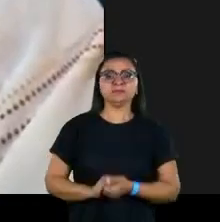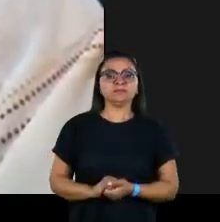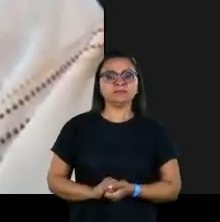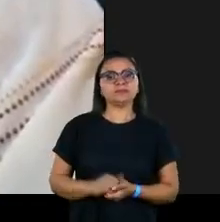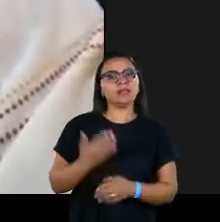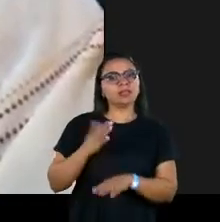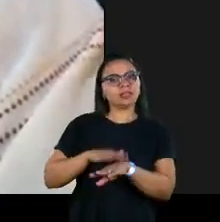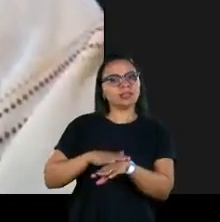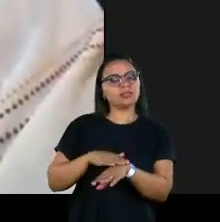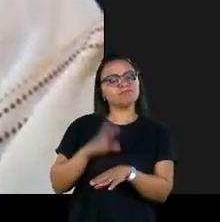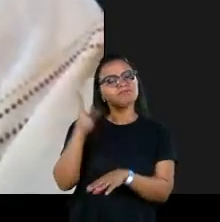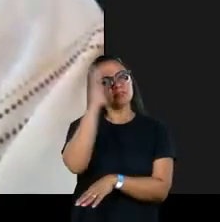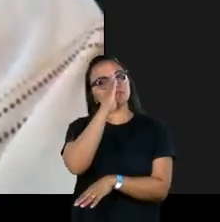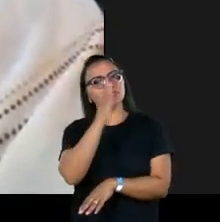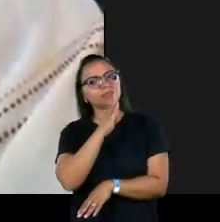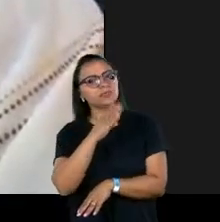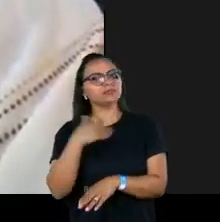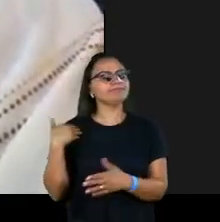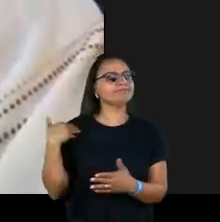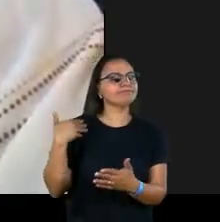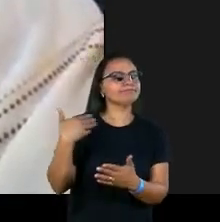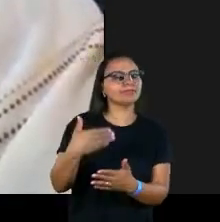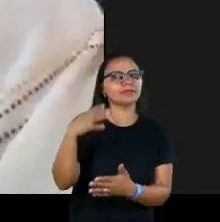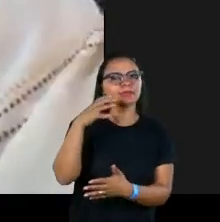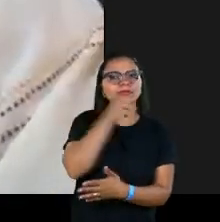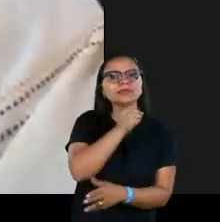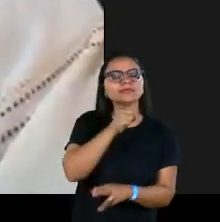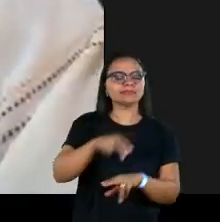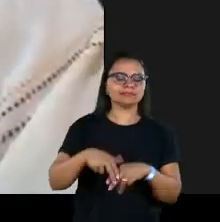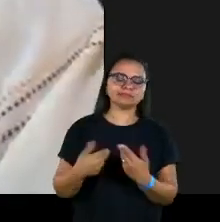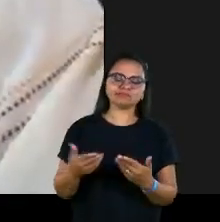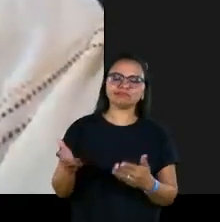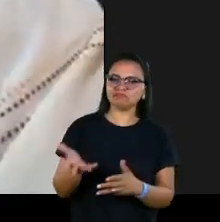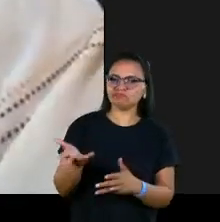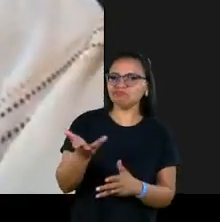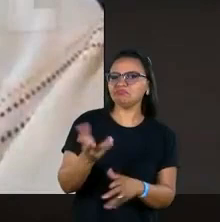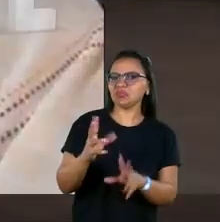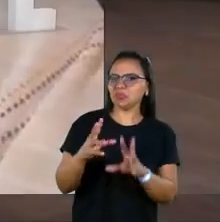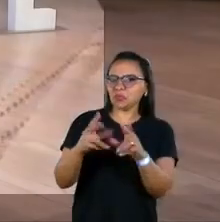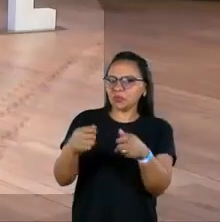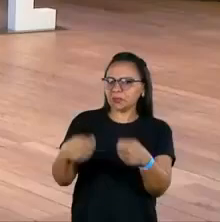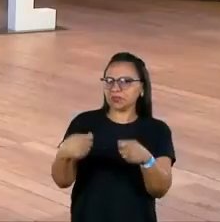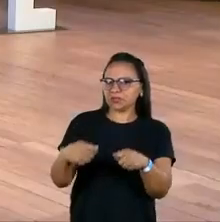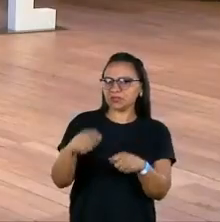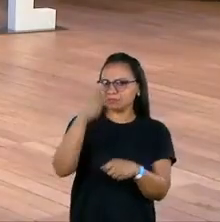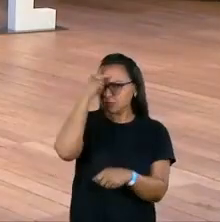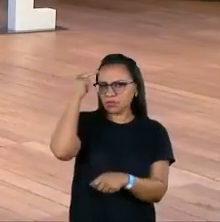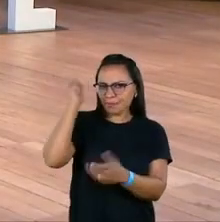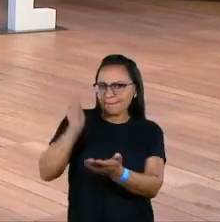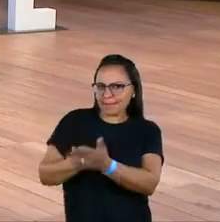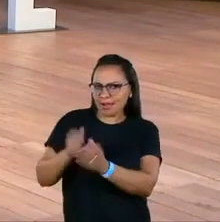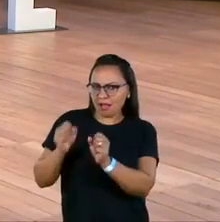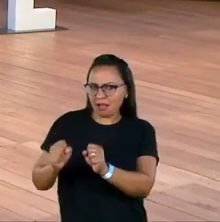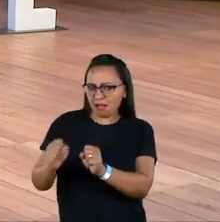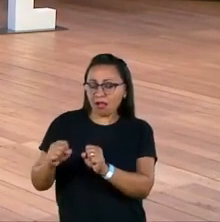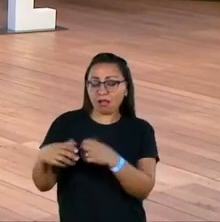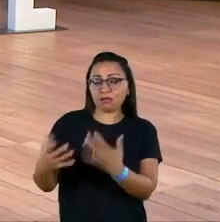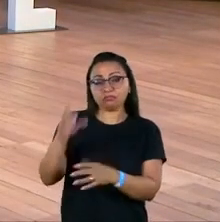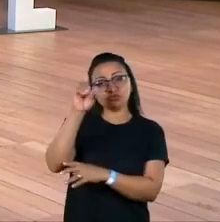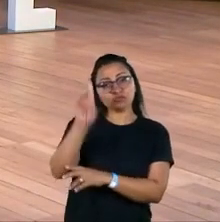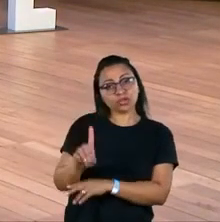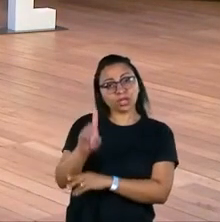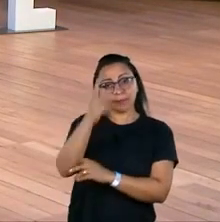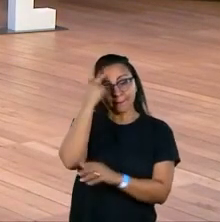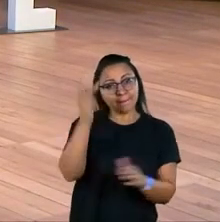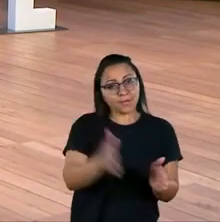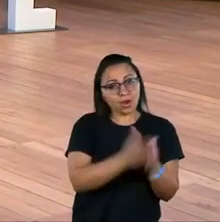isso é um tempo do Brasil muito avançado, dessa ordem, que tudo tem que ser para quem pode pagar e quando o direito vem